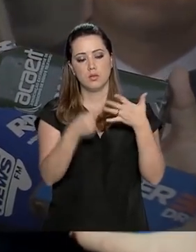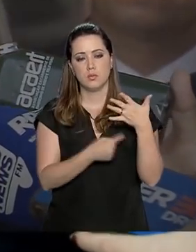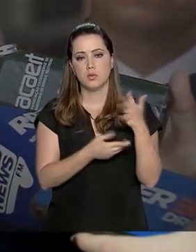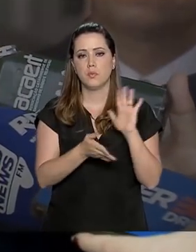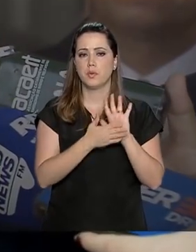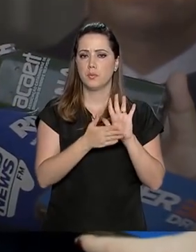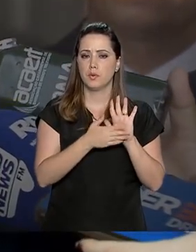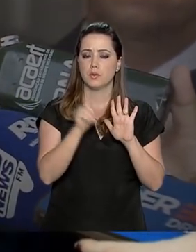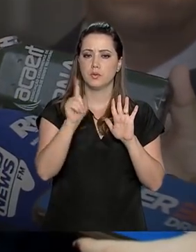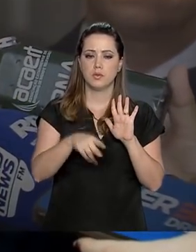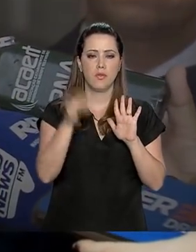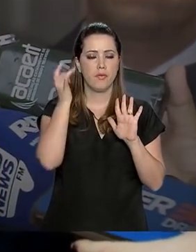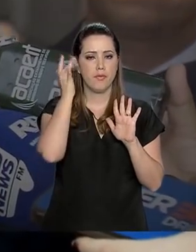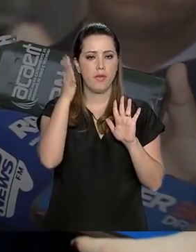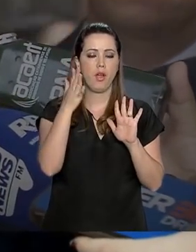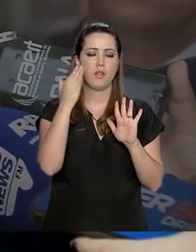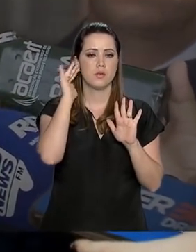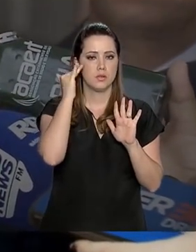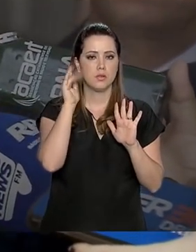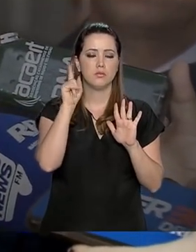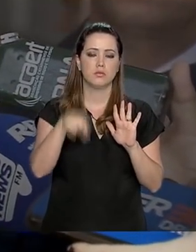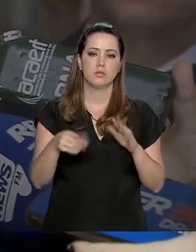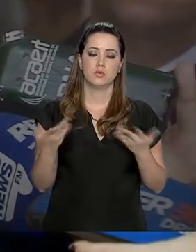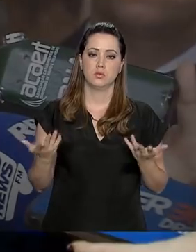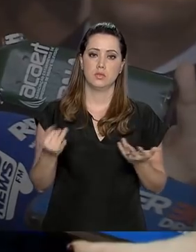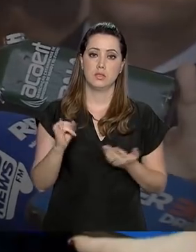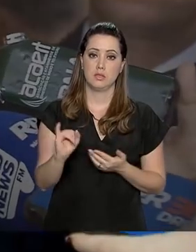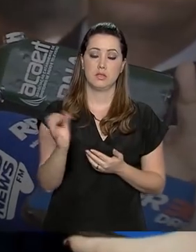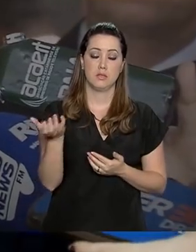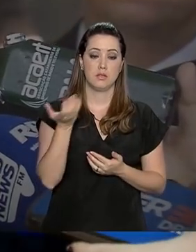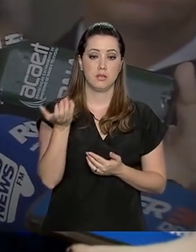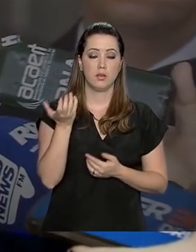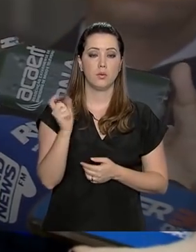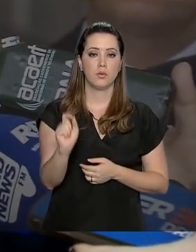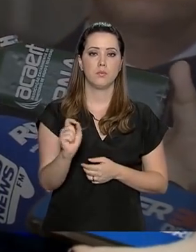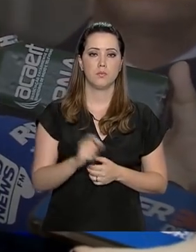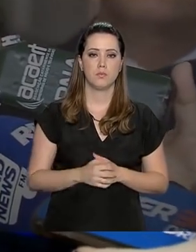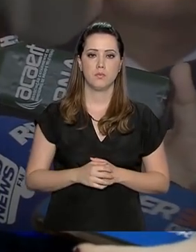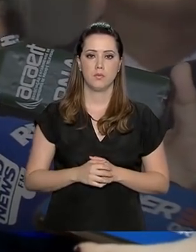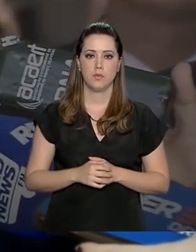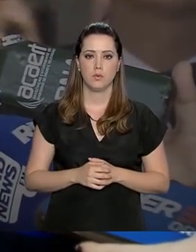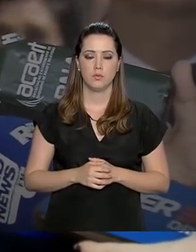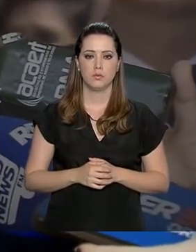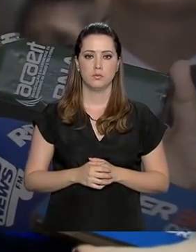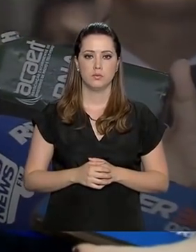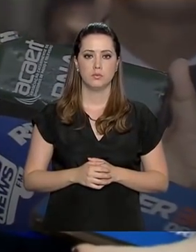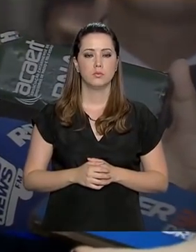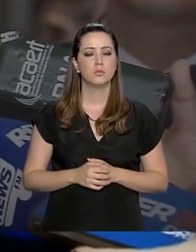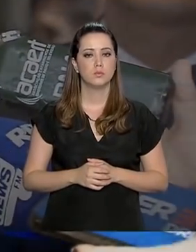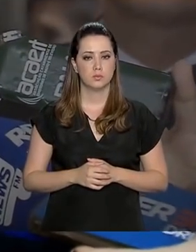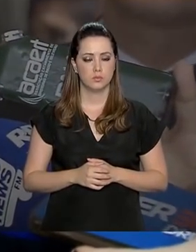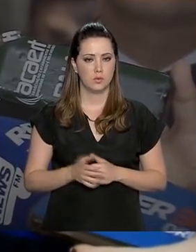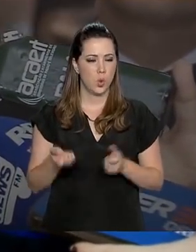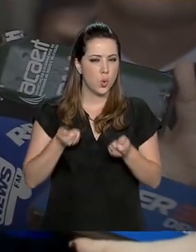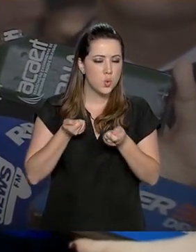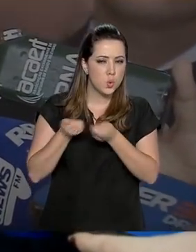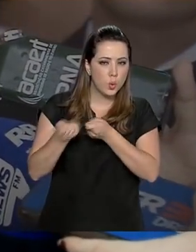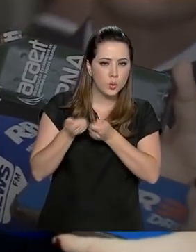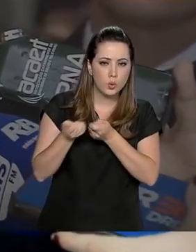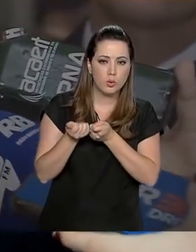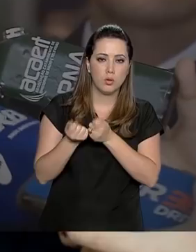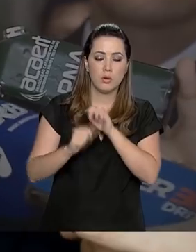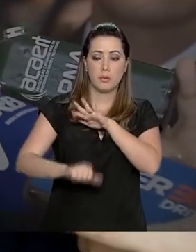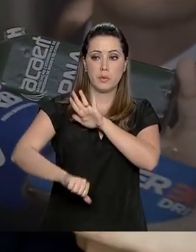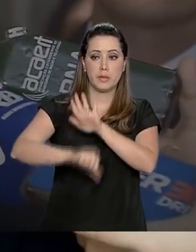propostas são facilmente compreensíveis. Não se quer aí endurecer em relação à